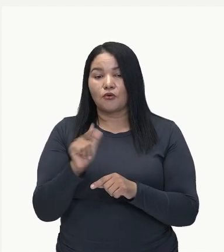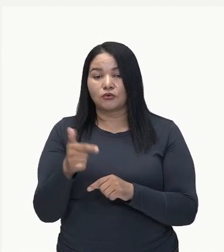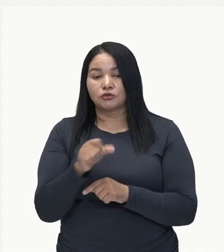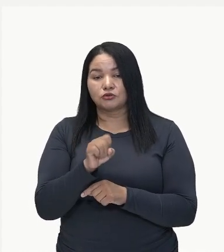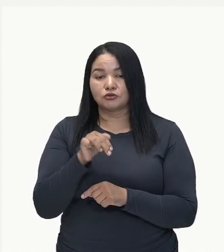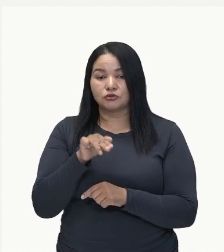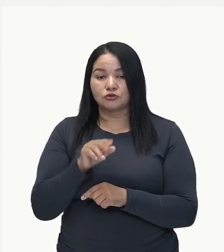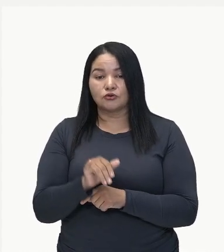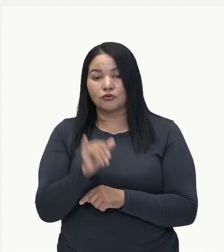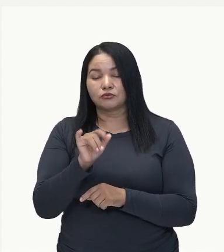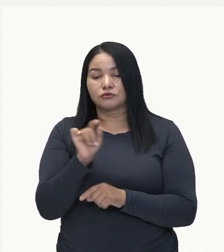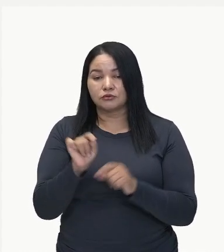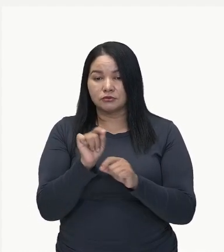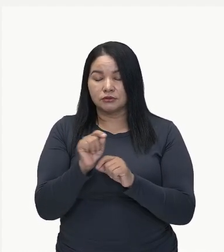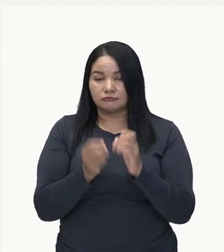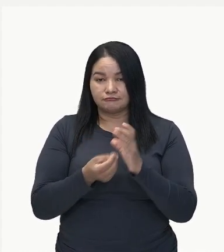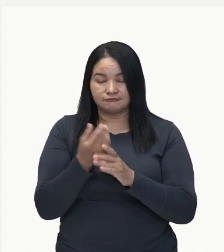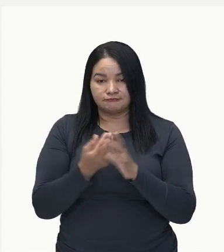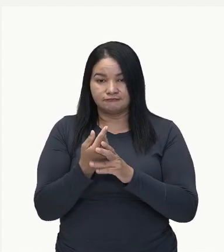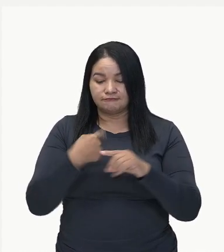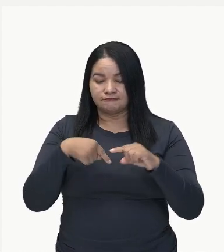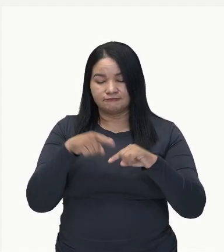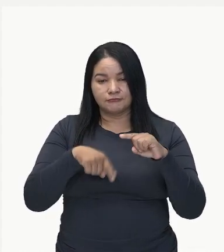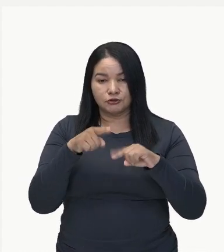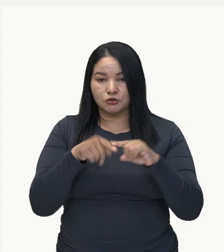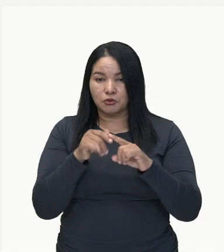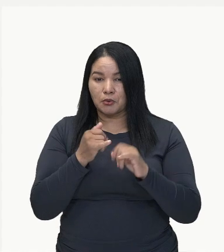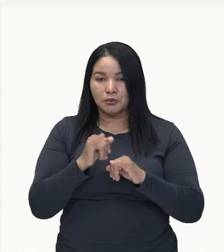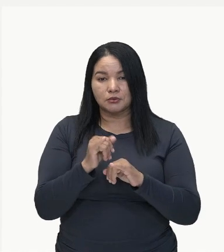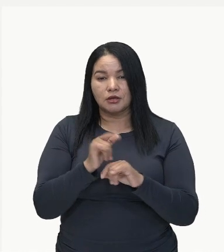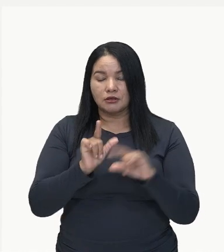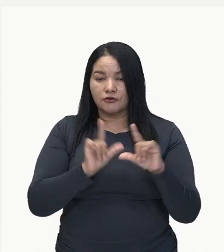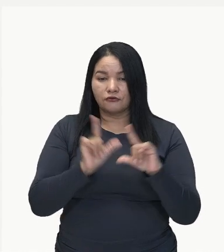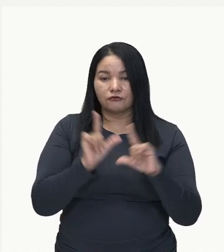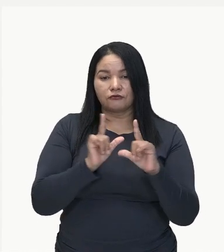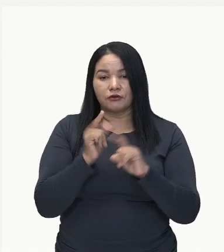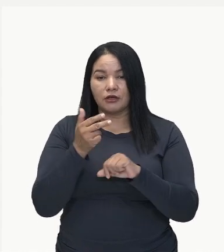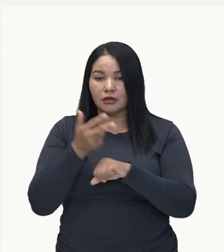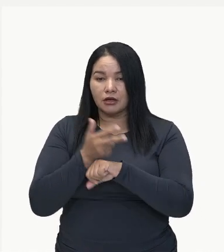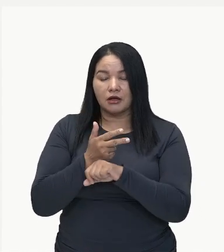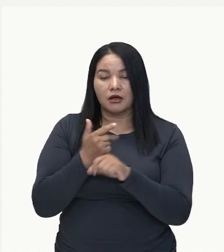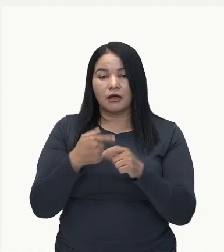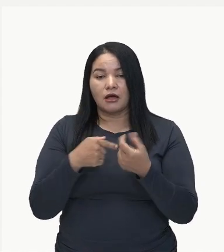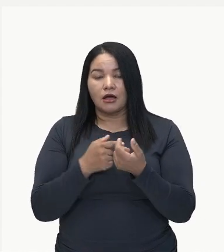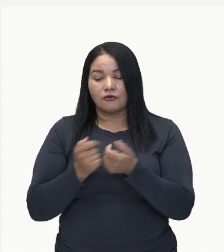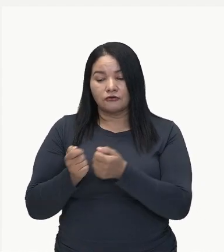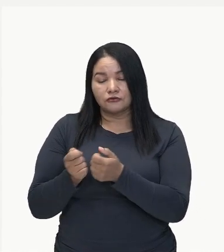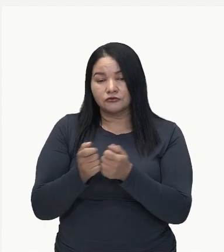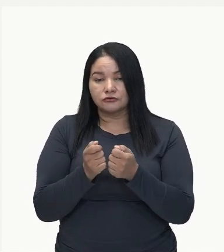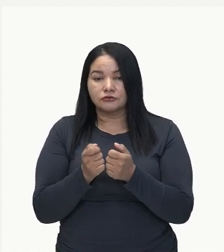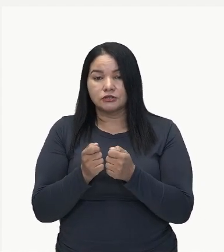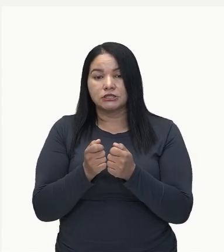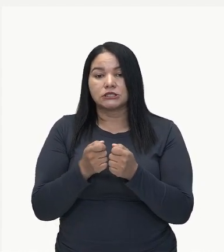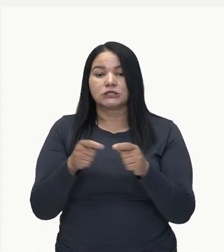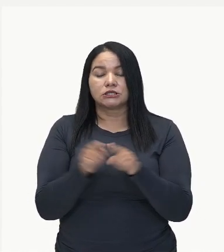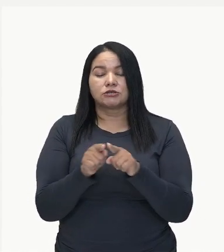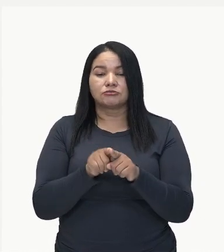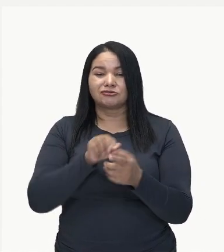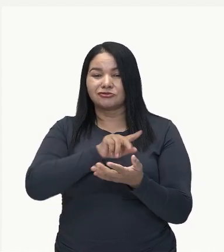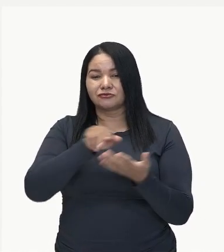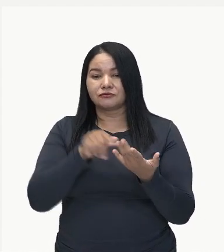que vai ser líder global em produtos eletrônicos, TV, câmeras, consoles de videogame, e também está presente na indústria